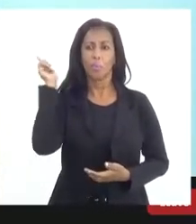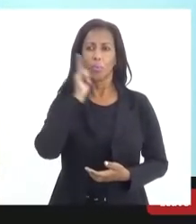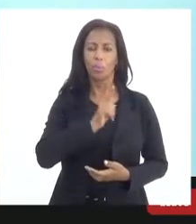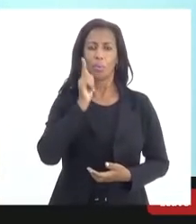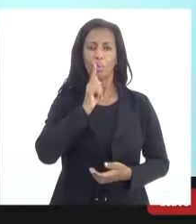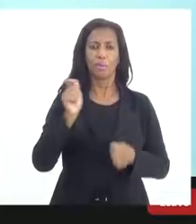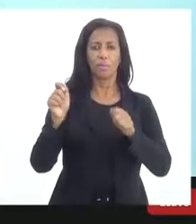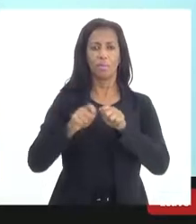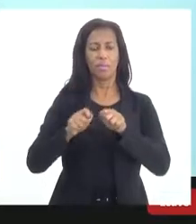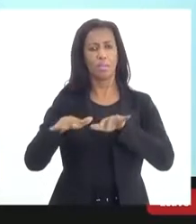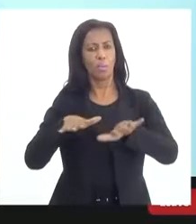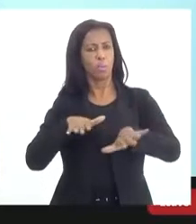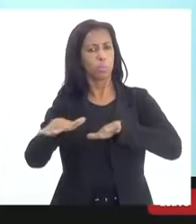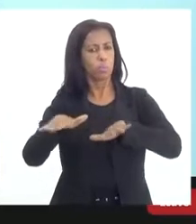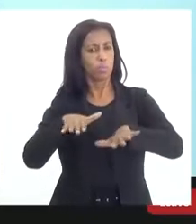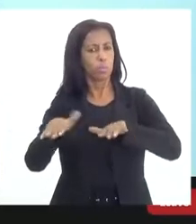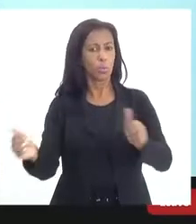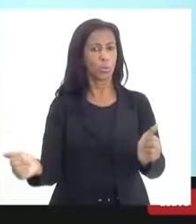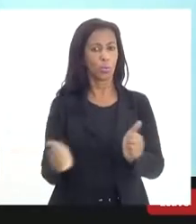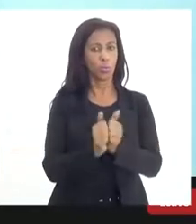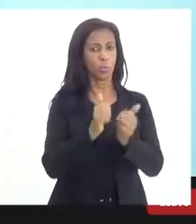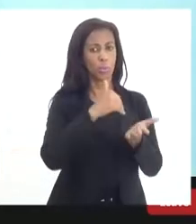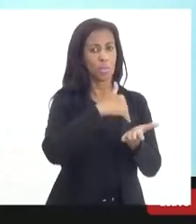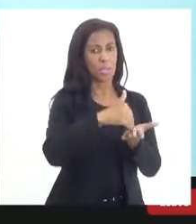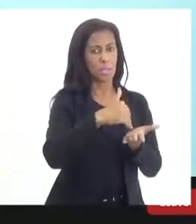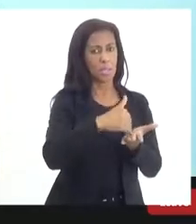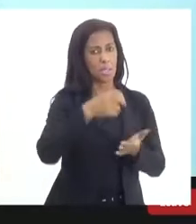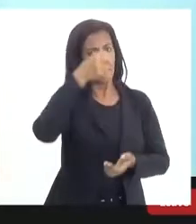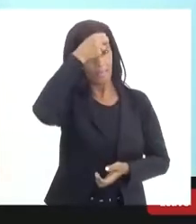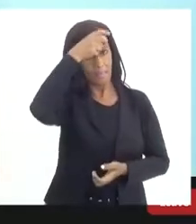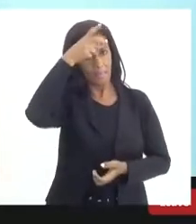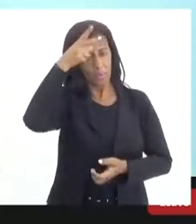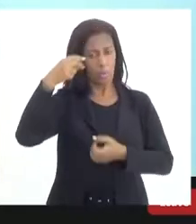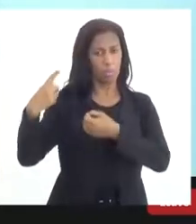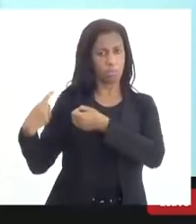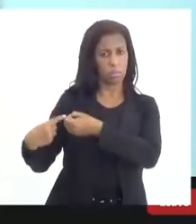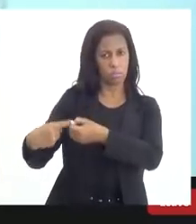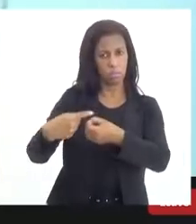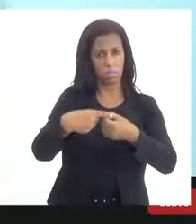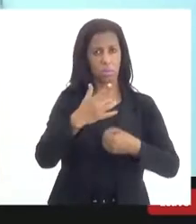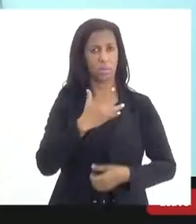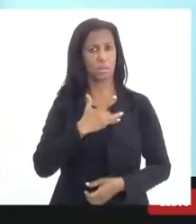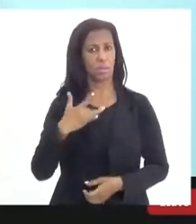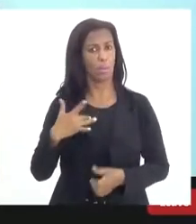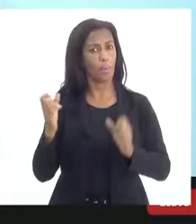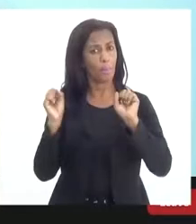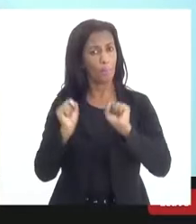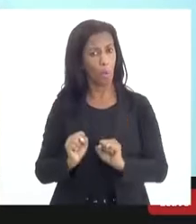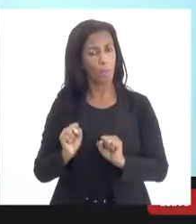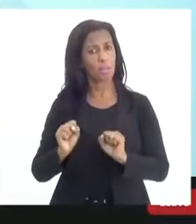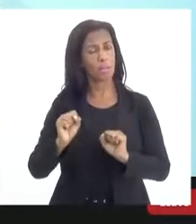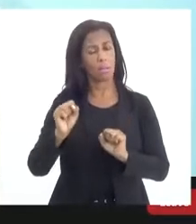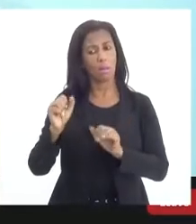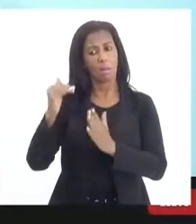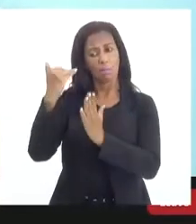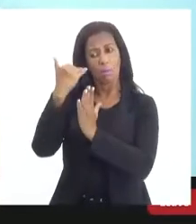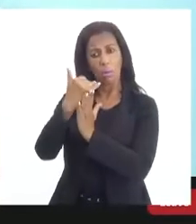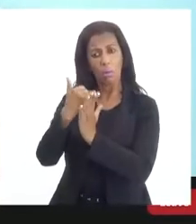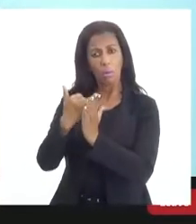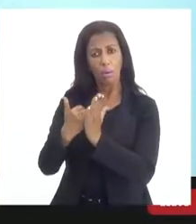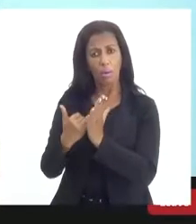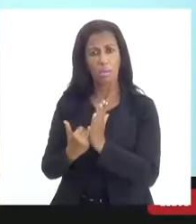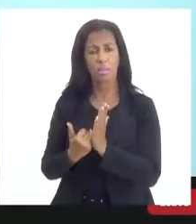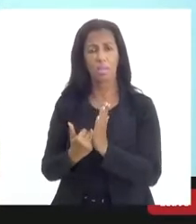fazer um movimento com as Secretarias Municipais de Saúde para que a gente possa realmente organizar esse cadastro